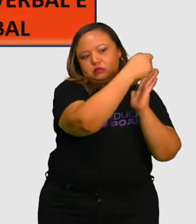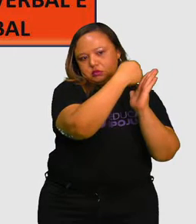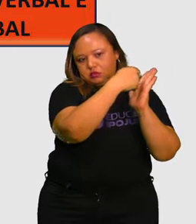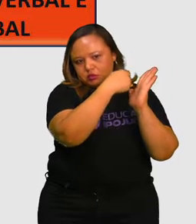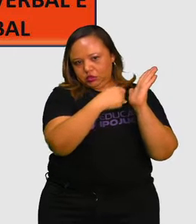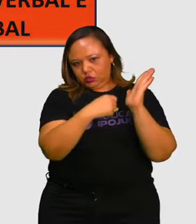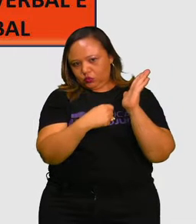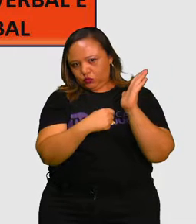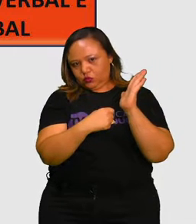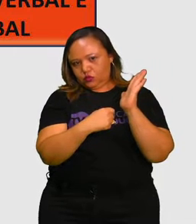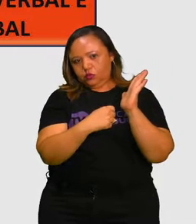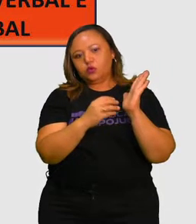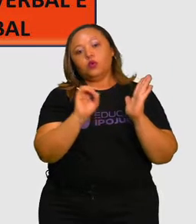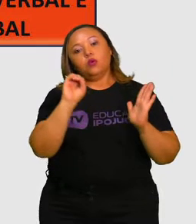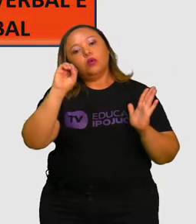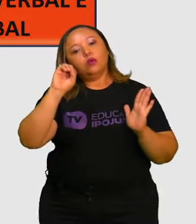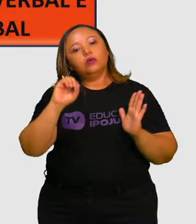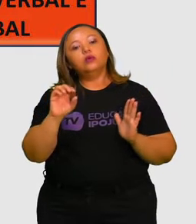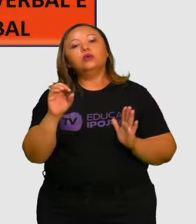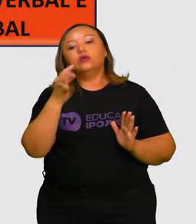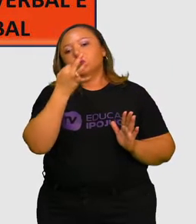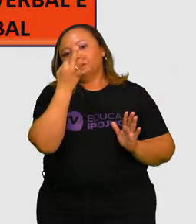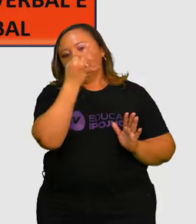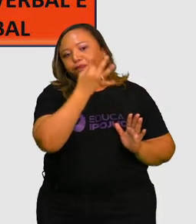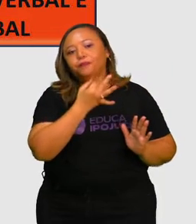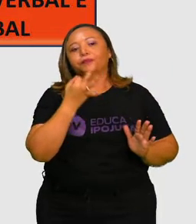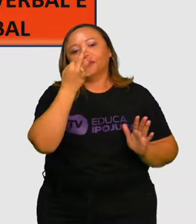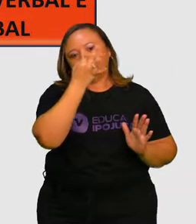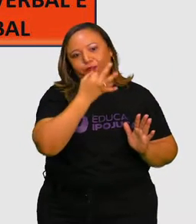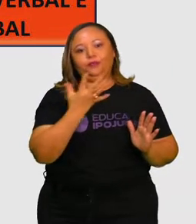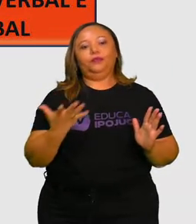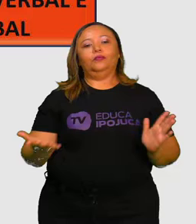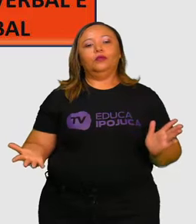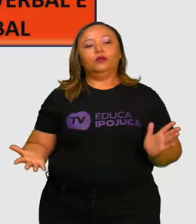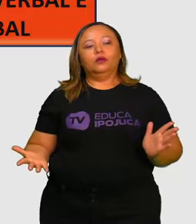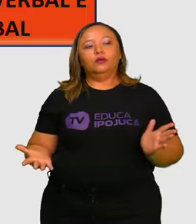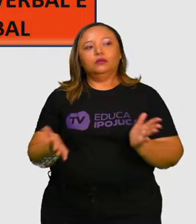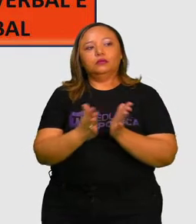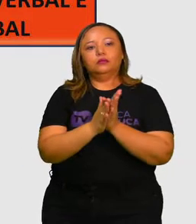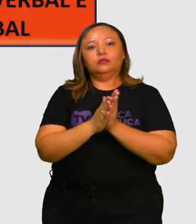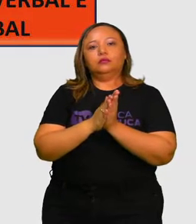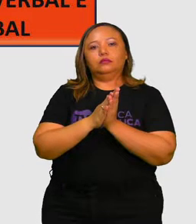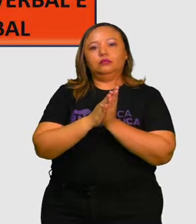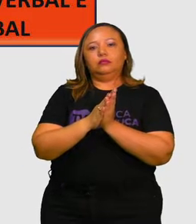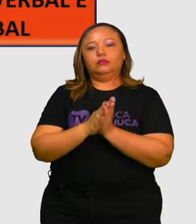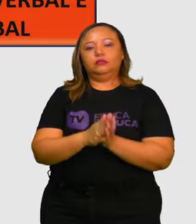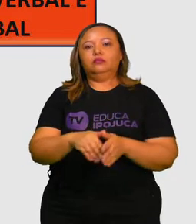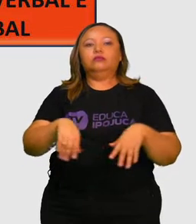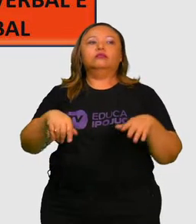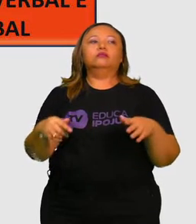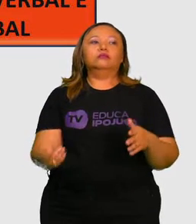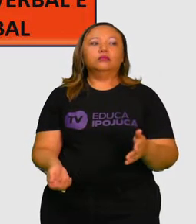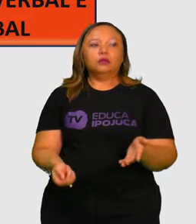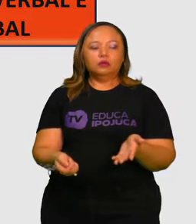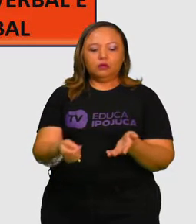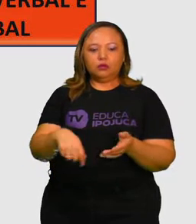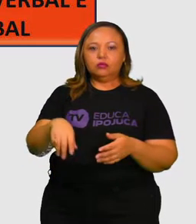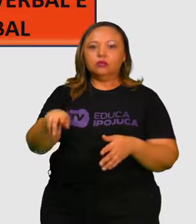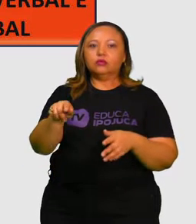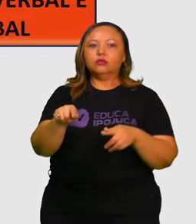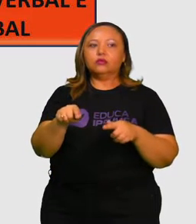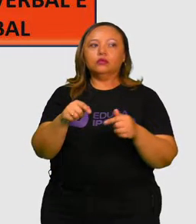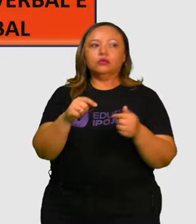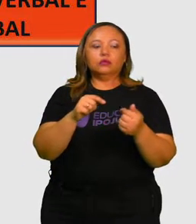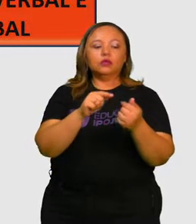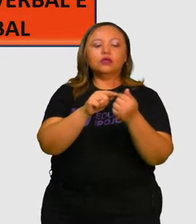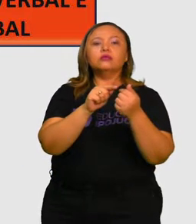Verbal é aquele que a gente tem palavras, não verbal é aquele que a gente tem imagens. E por meio de